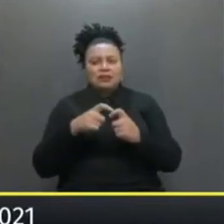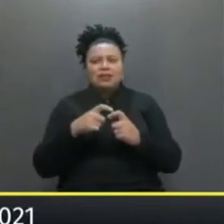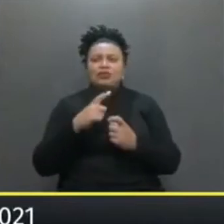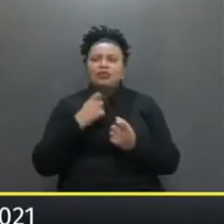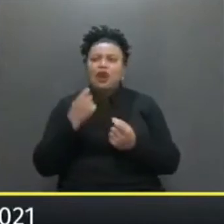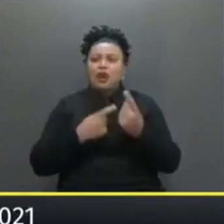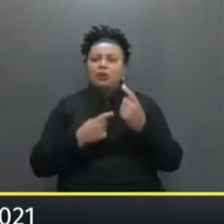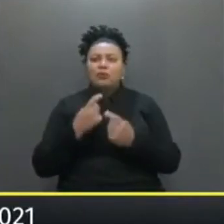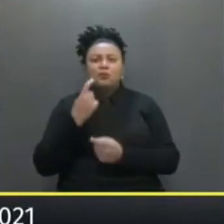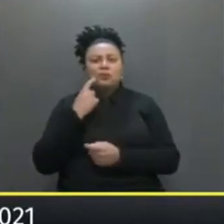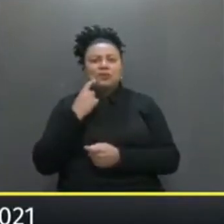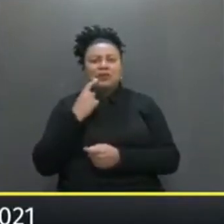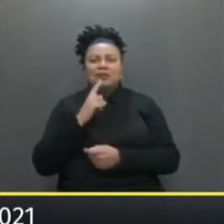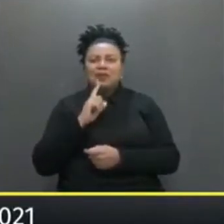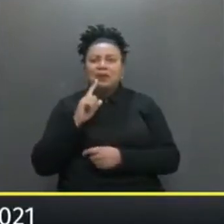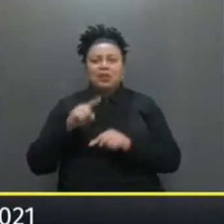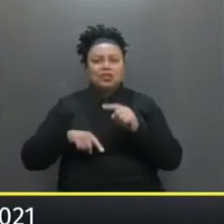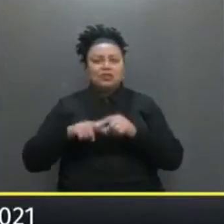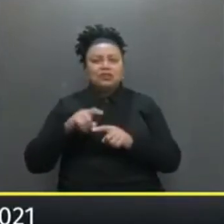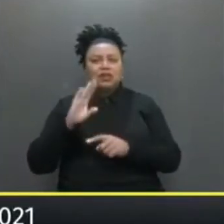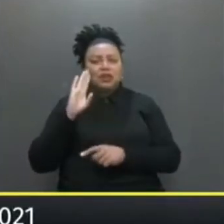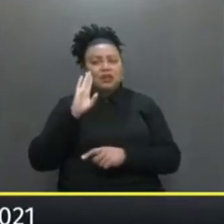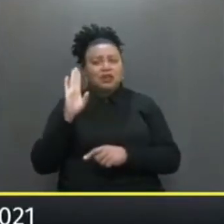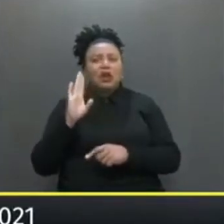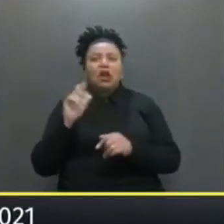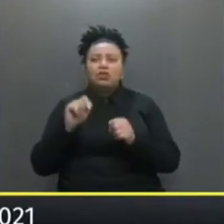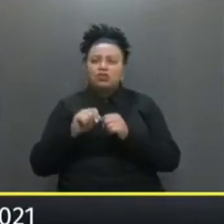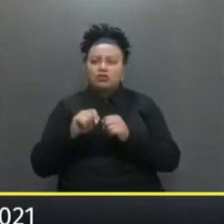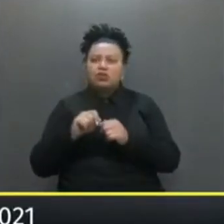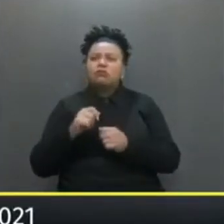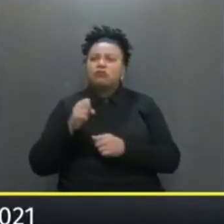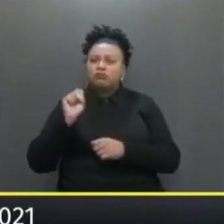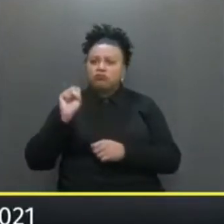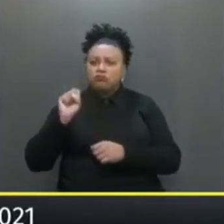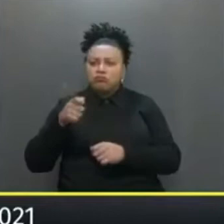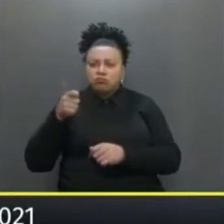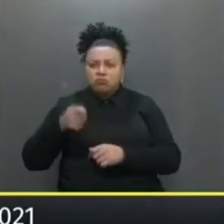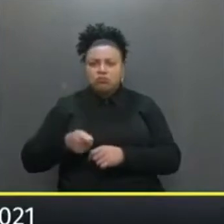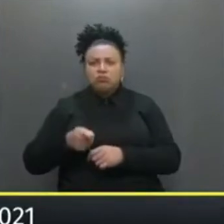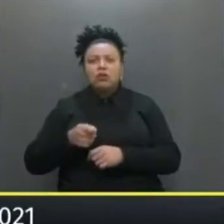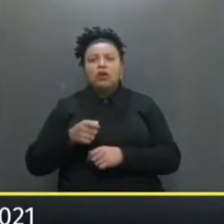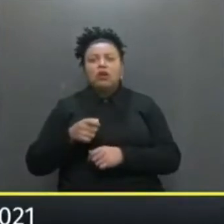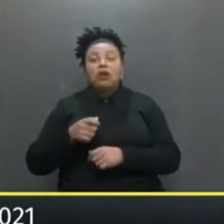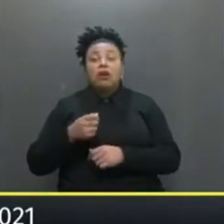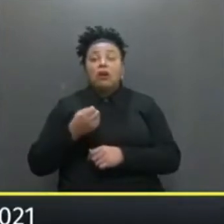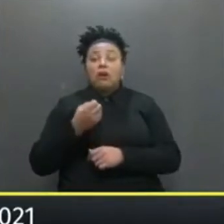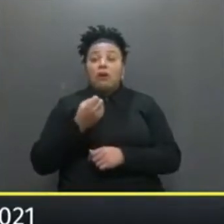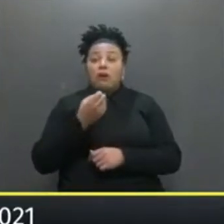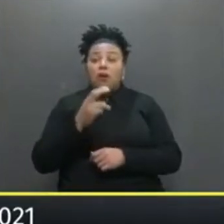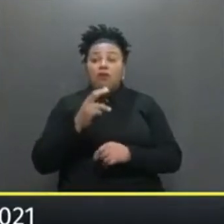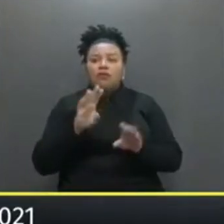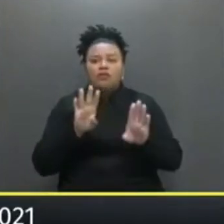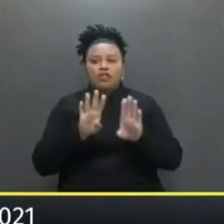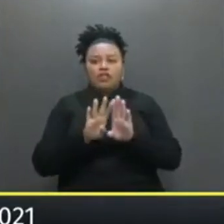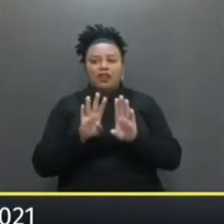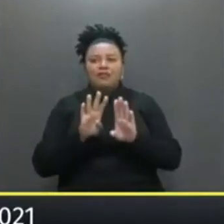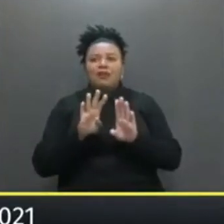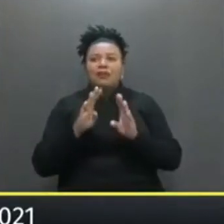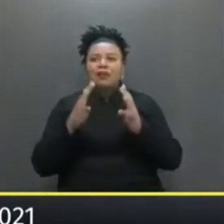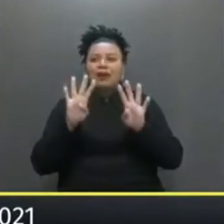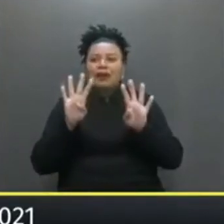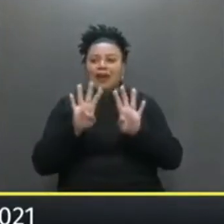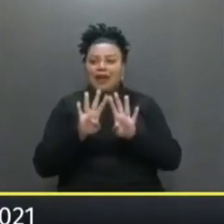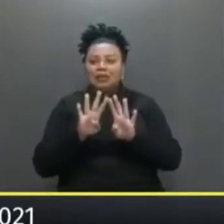alguns julgavam Que não eram De atividade essencial Nós fizemos lá E batemos Ou quando se fechavam As grades Dos